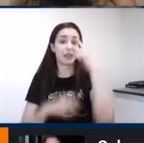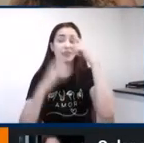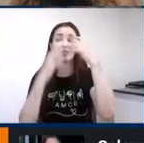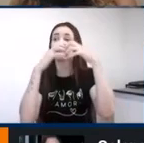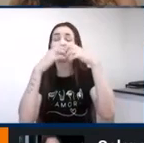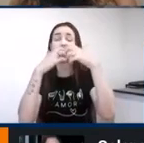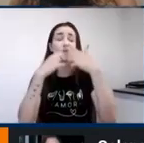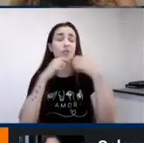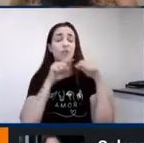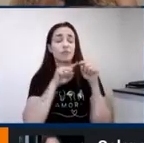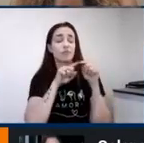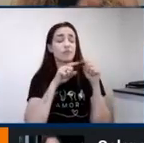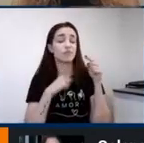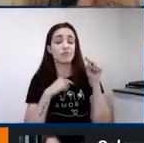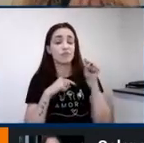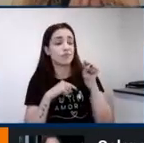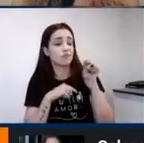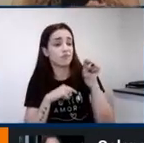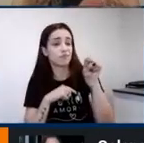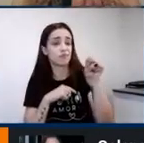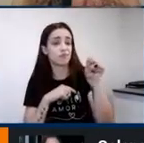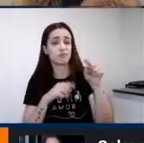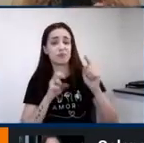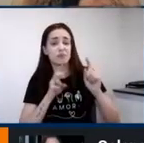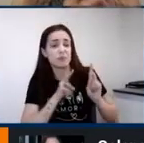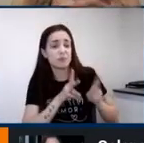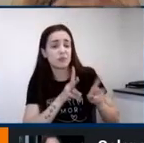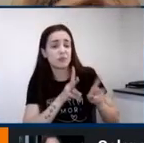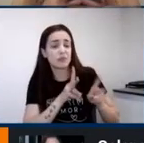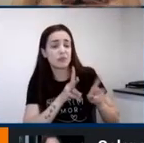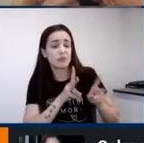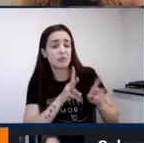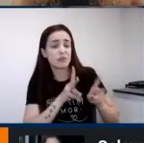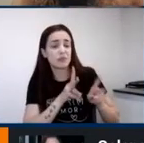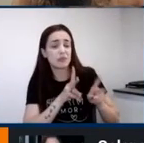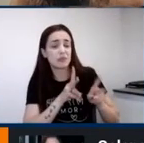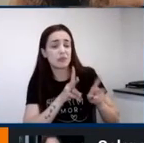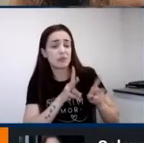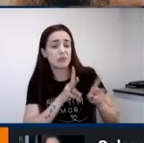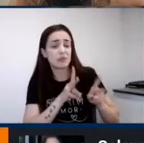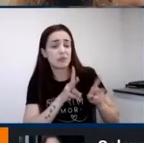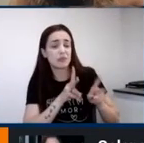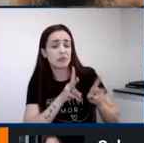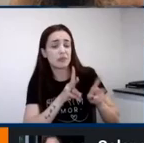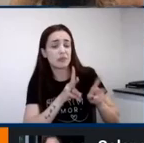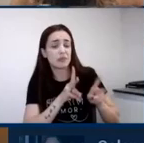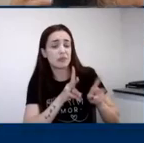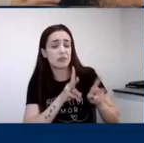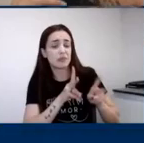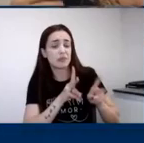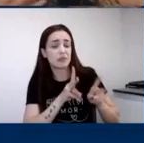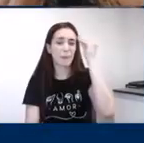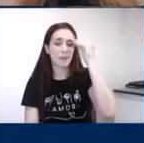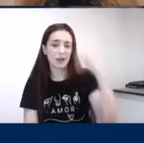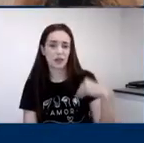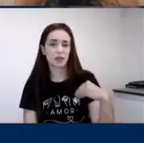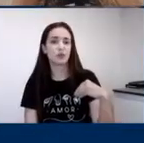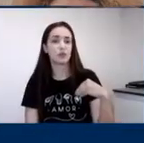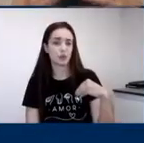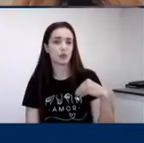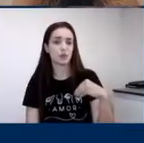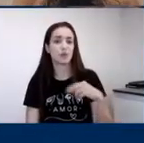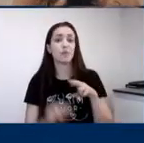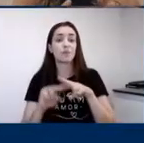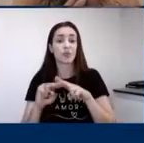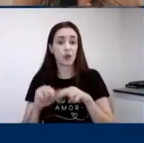emocional. Todas as memórias no meu cérebro têm, em maior ou menor grau, algum tipo de ativação límbica,